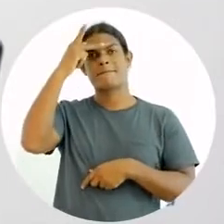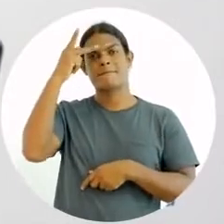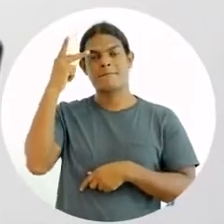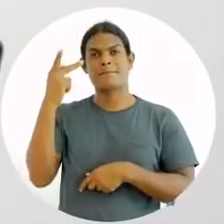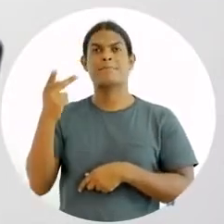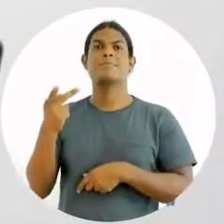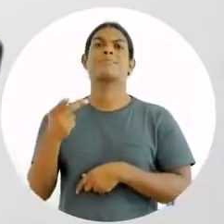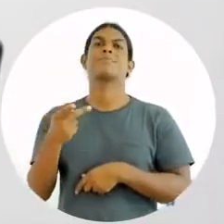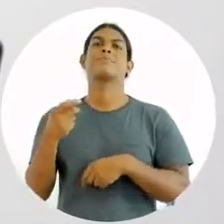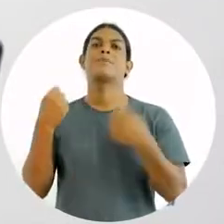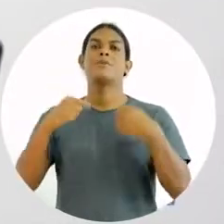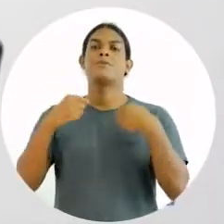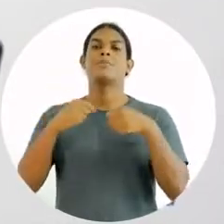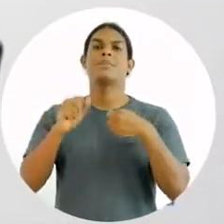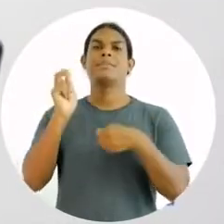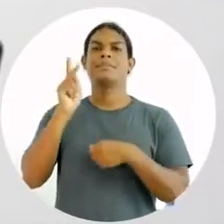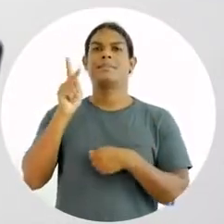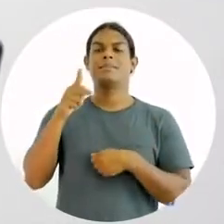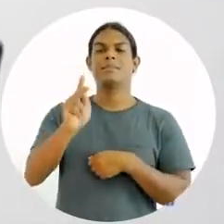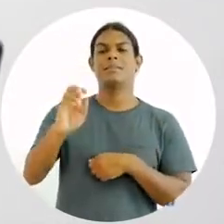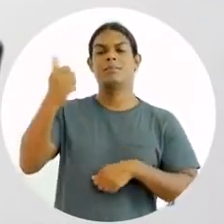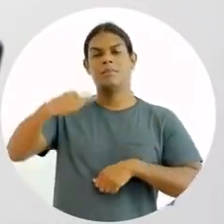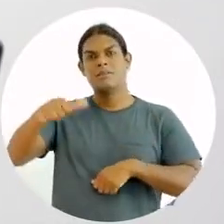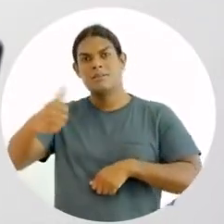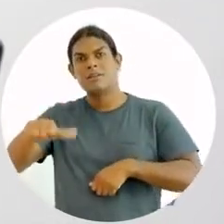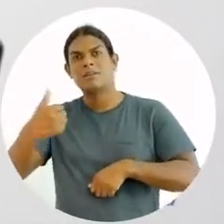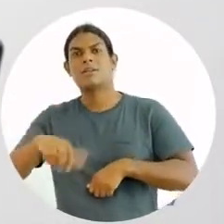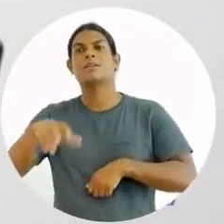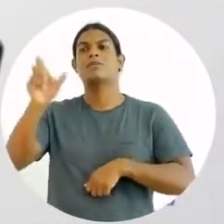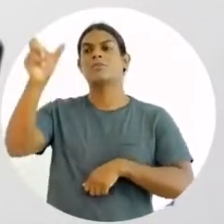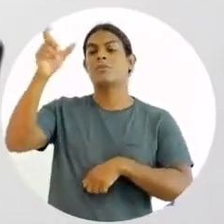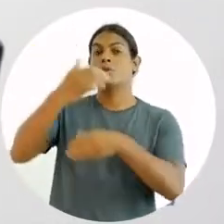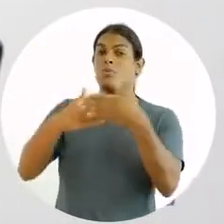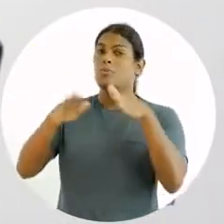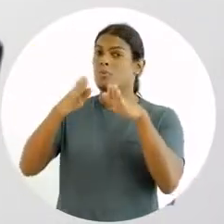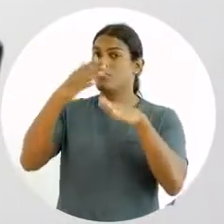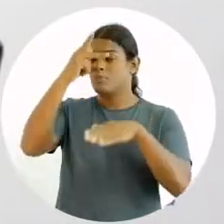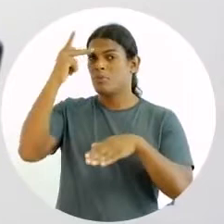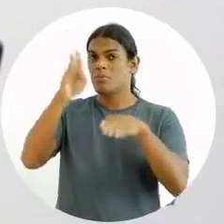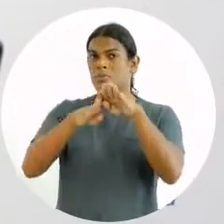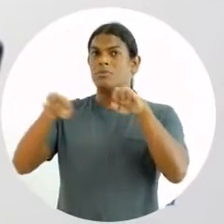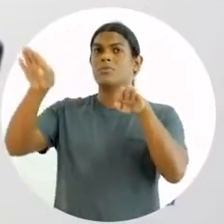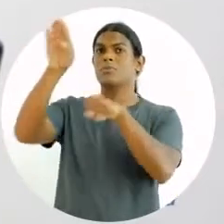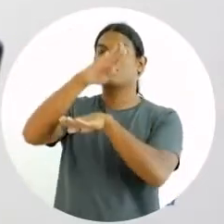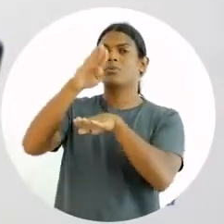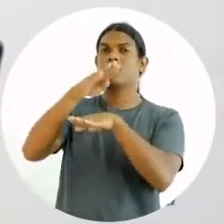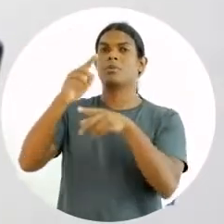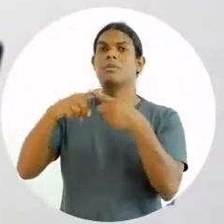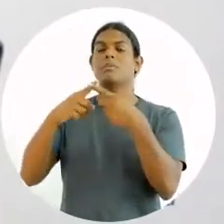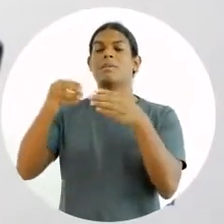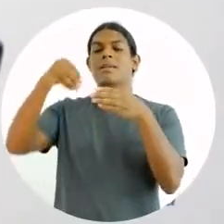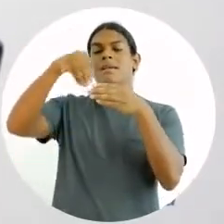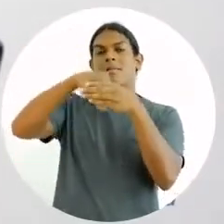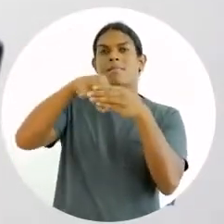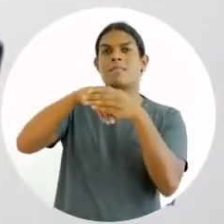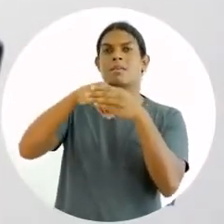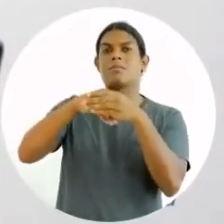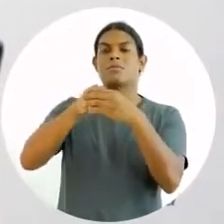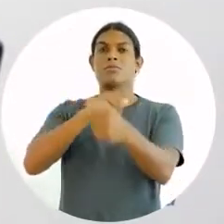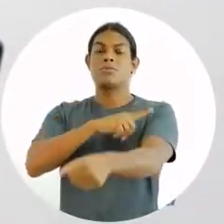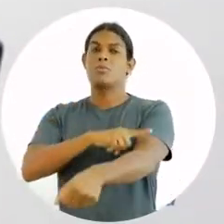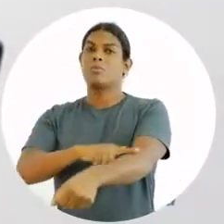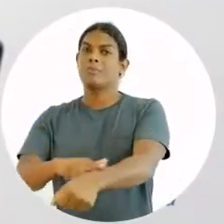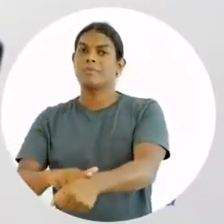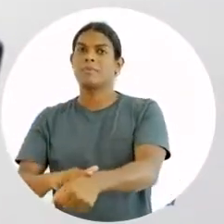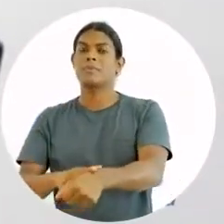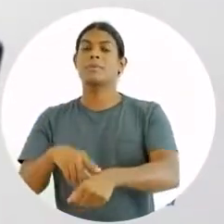regulado por alguém. Esse homem, ele precisa estar dentro de padrões de comportamento. E esse homem, ele precisa